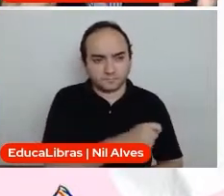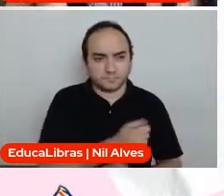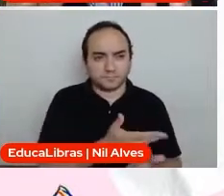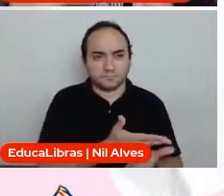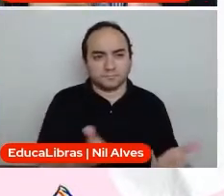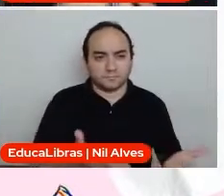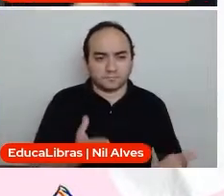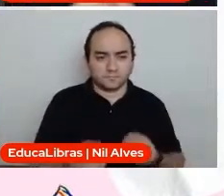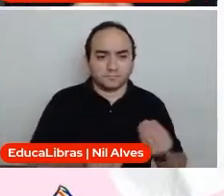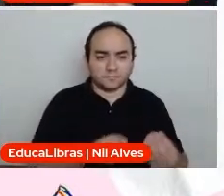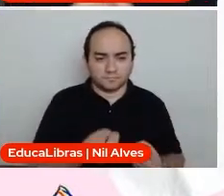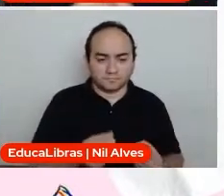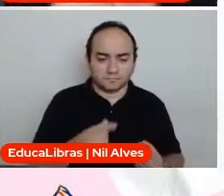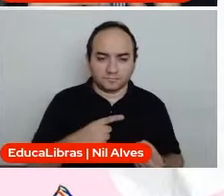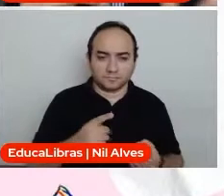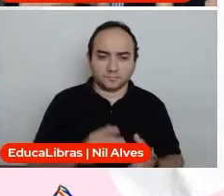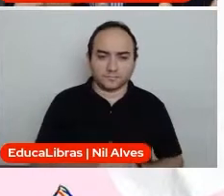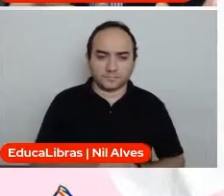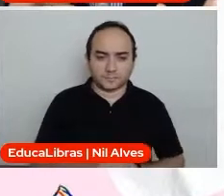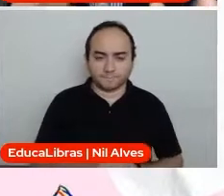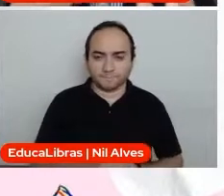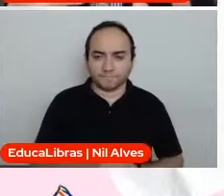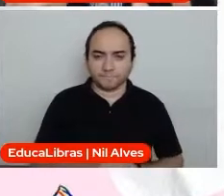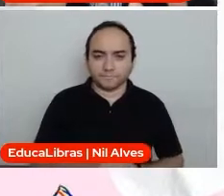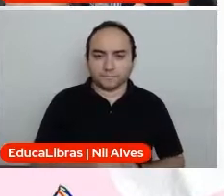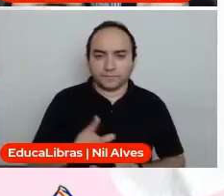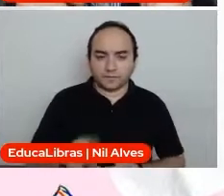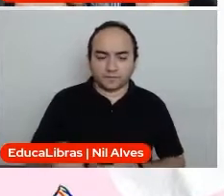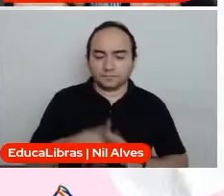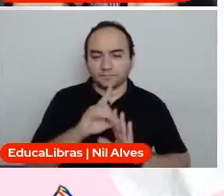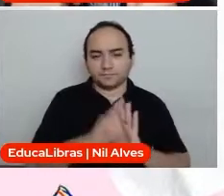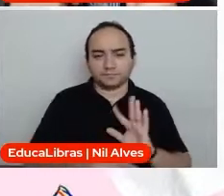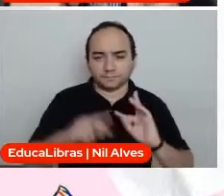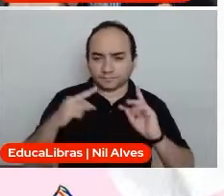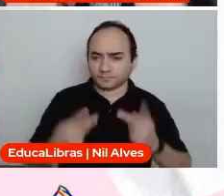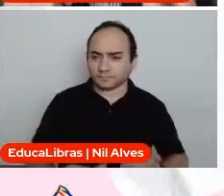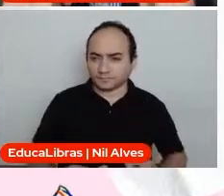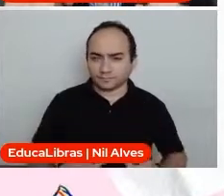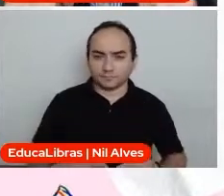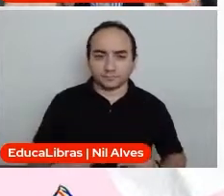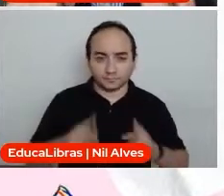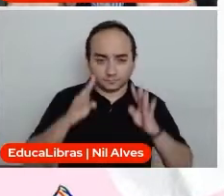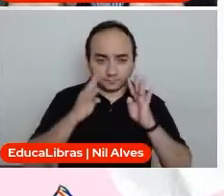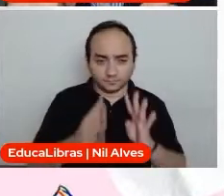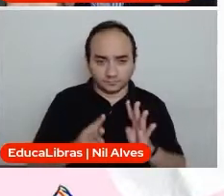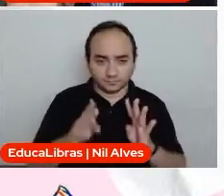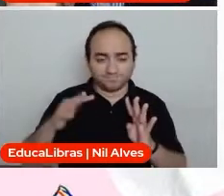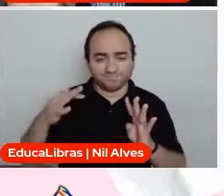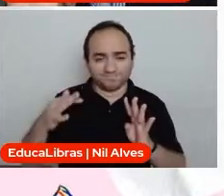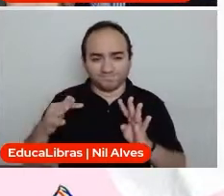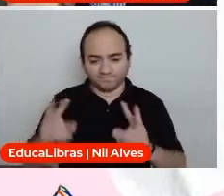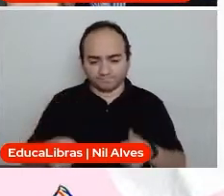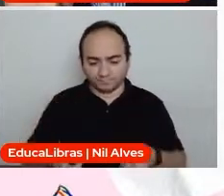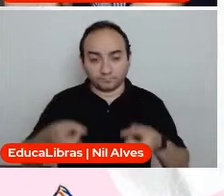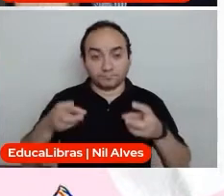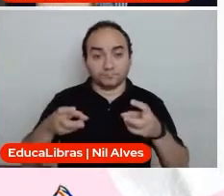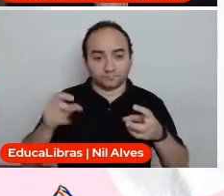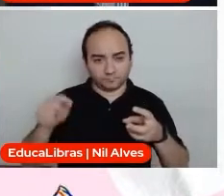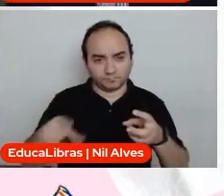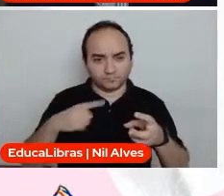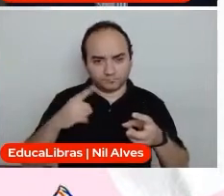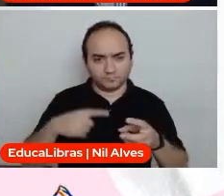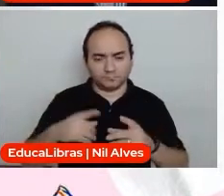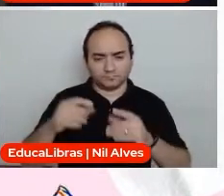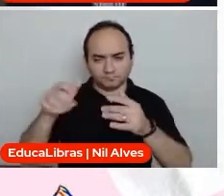gente, preste atenção que ali os direitos humanos são aqueles direitos que decorrem, preste atenção, do reconhecimento da